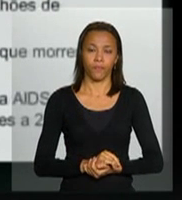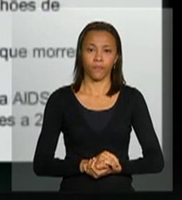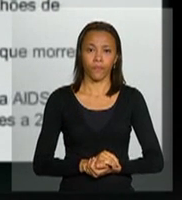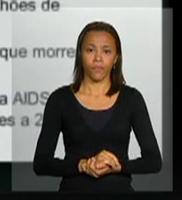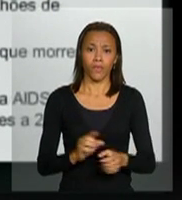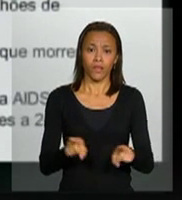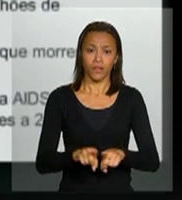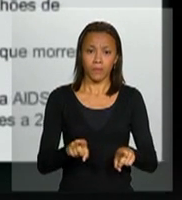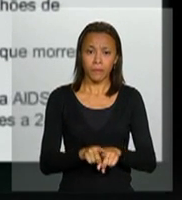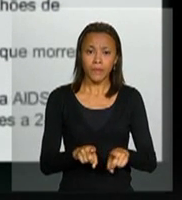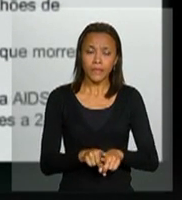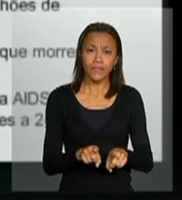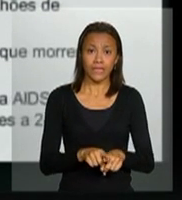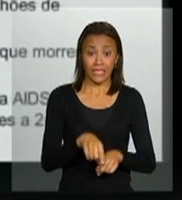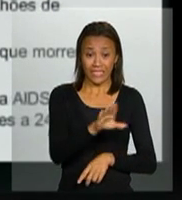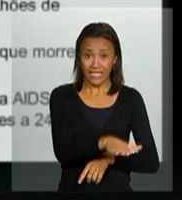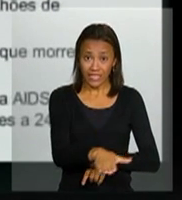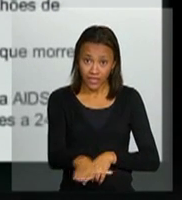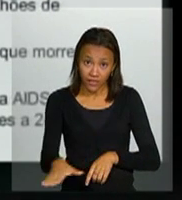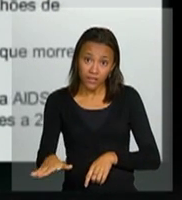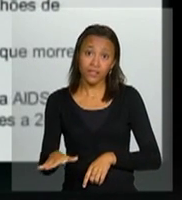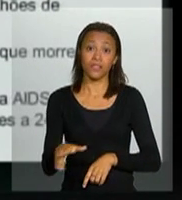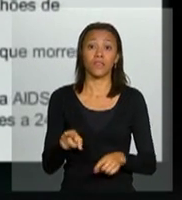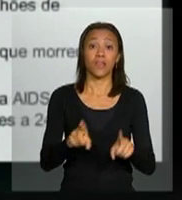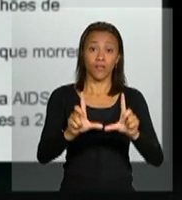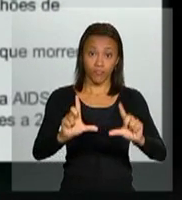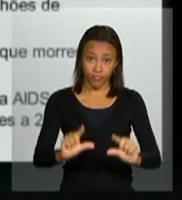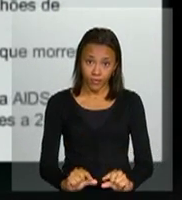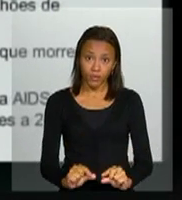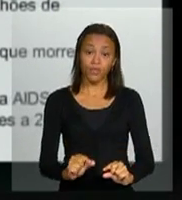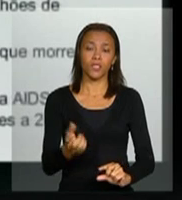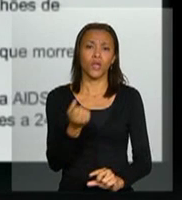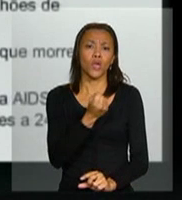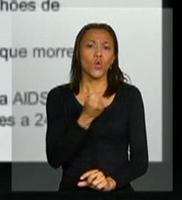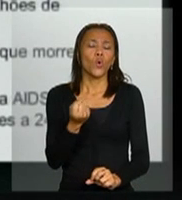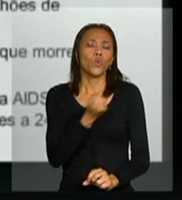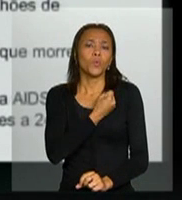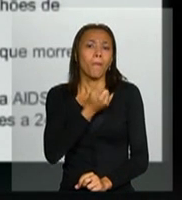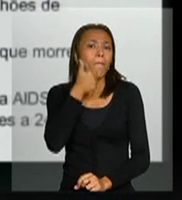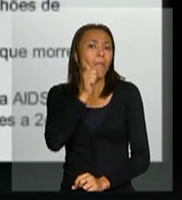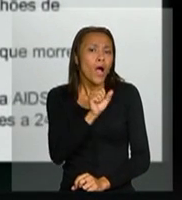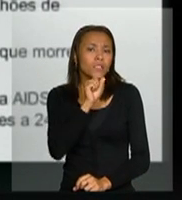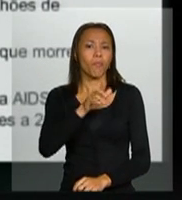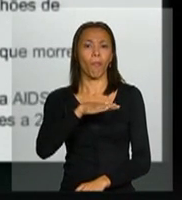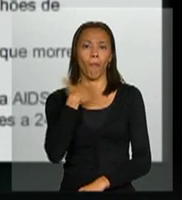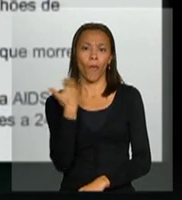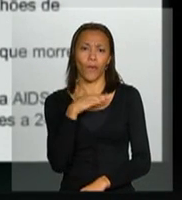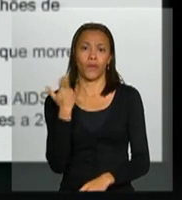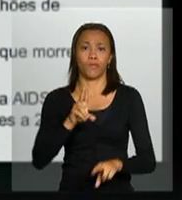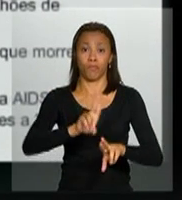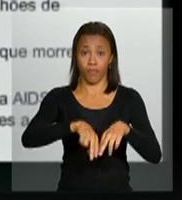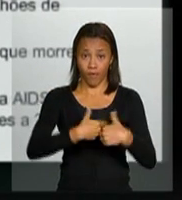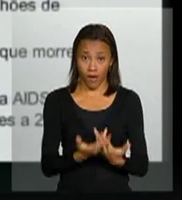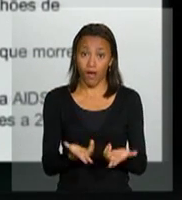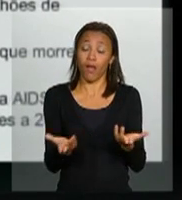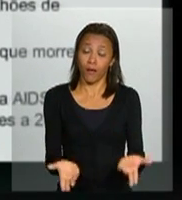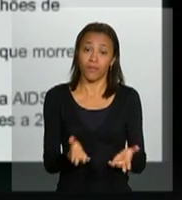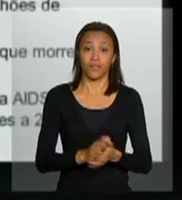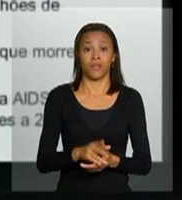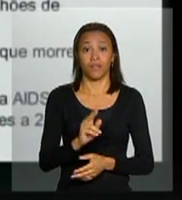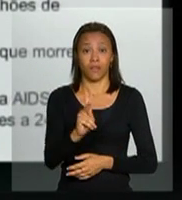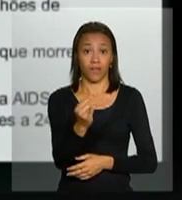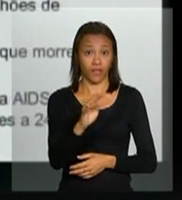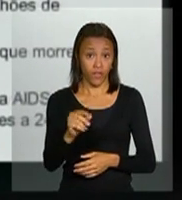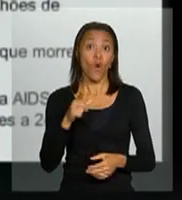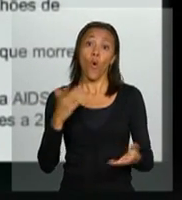Eliminar novas infecções entre crianças e reduzir o número de mães morrendo por causas relacionadas à AIDS. Hoje, nós temos uma